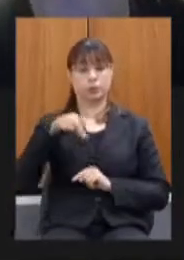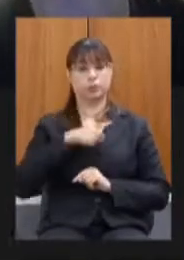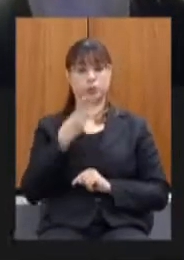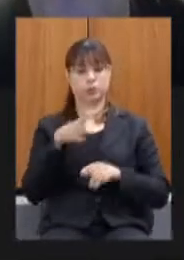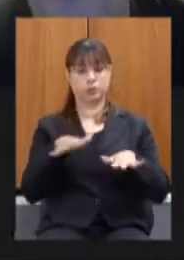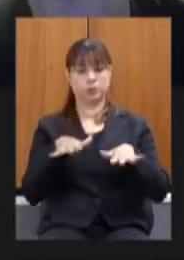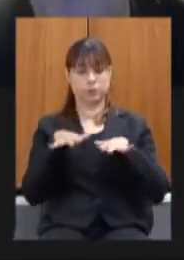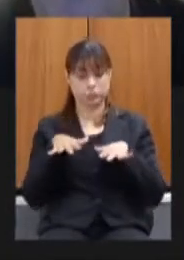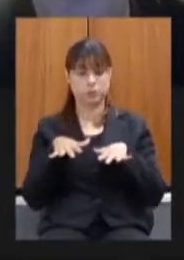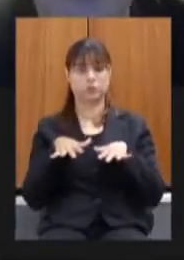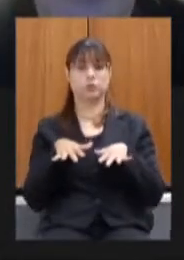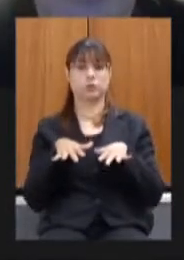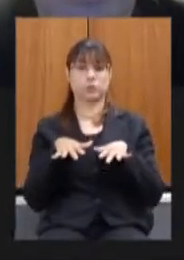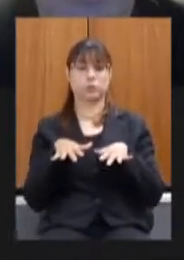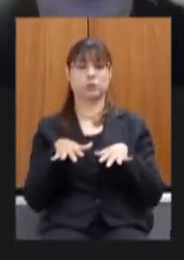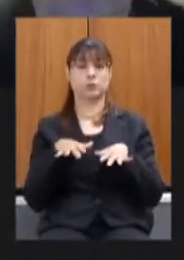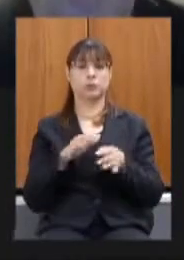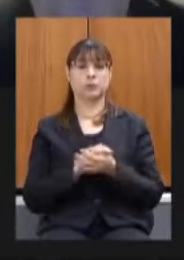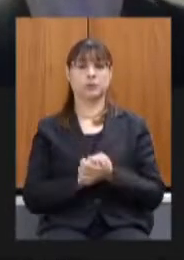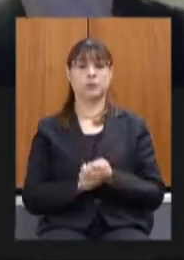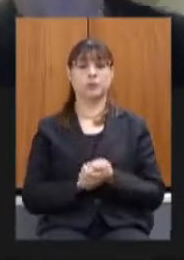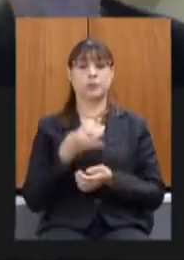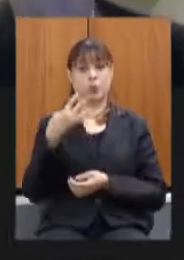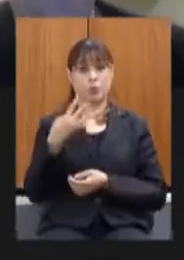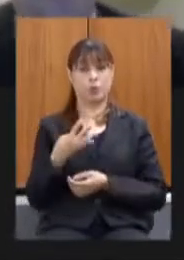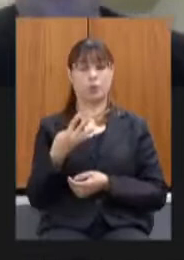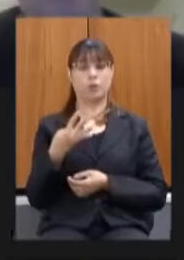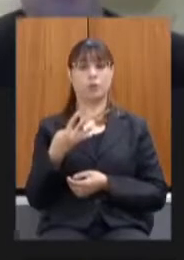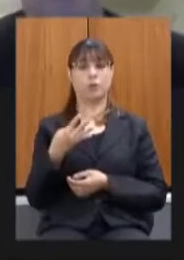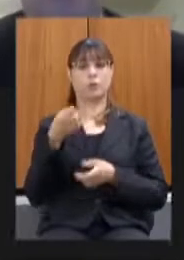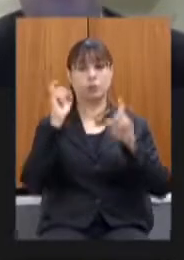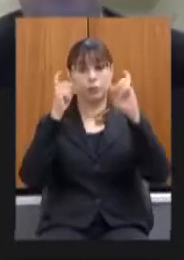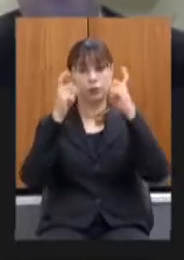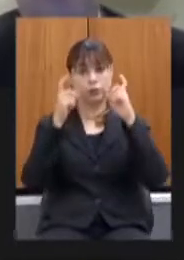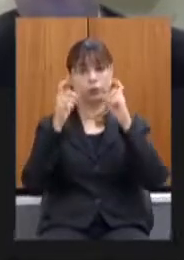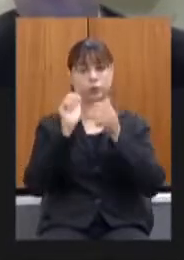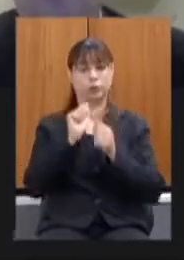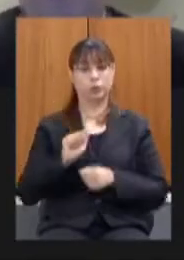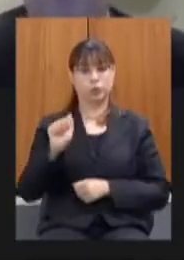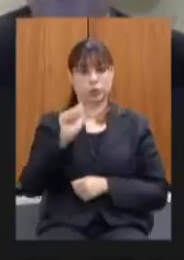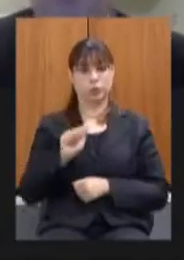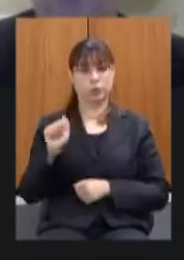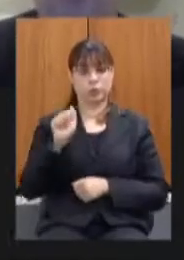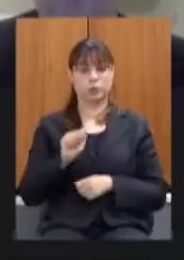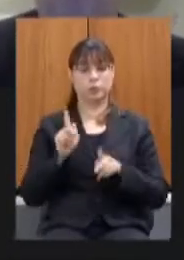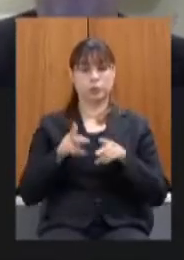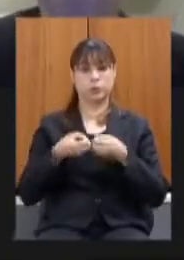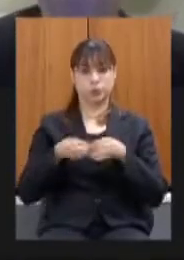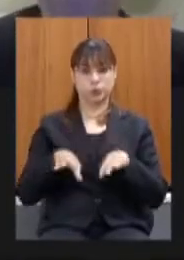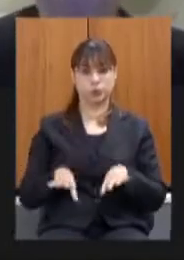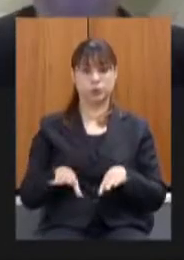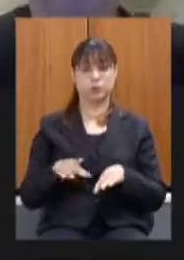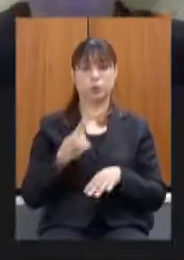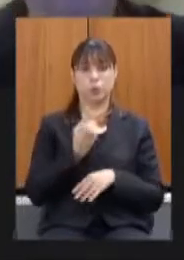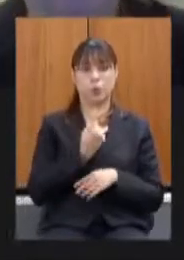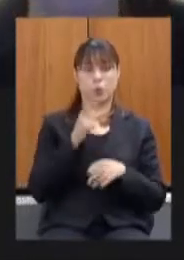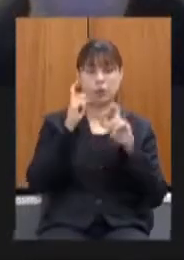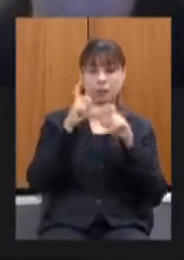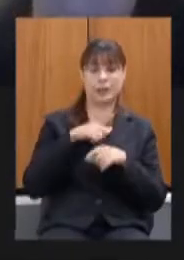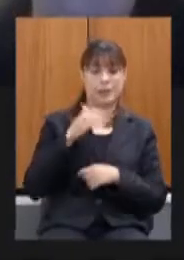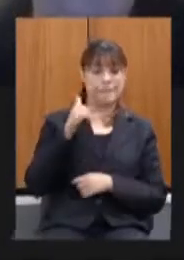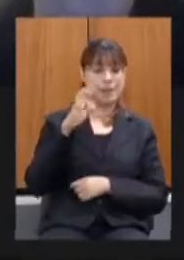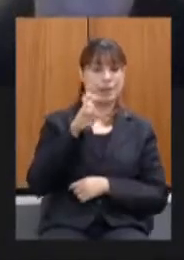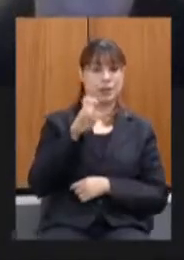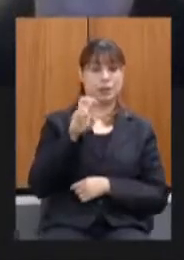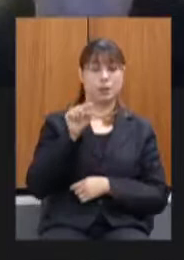audiências públicas e quatro reuniões de associações com atingidos uma das reuniões contou com mais de 5 mil participantes a